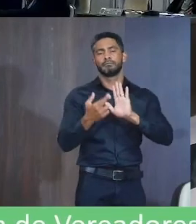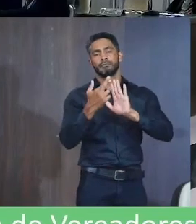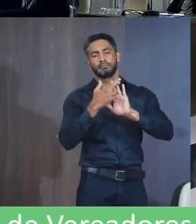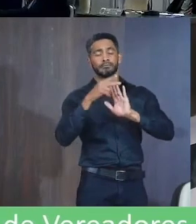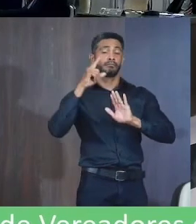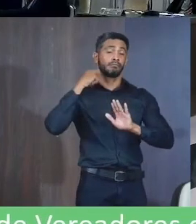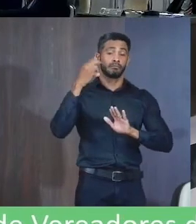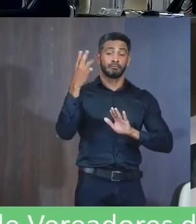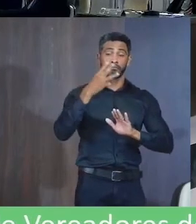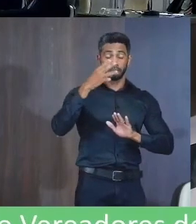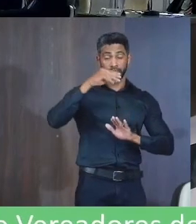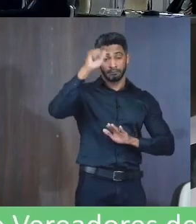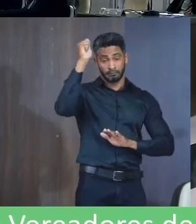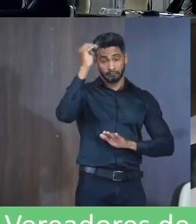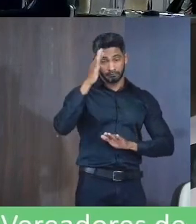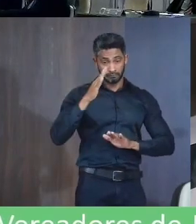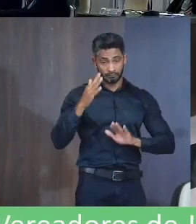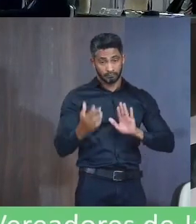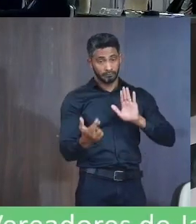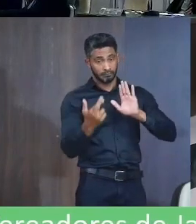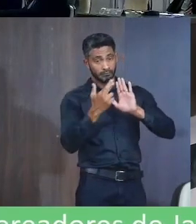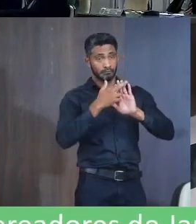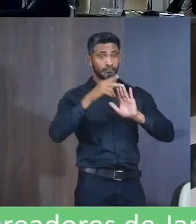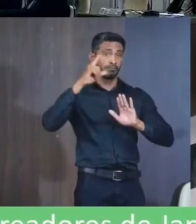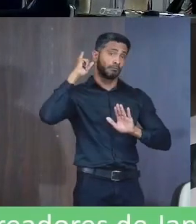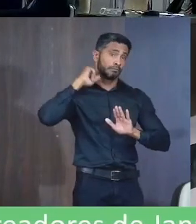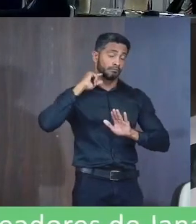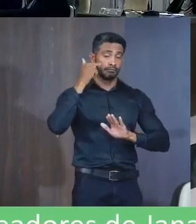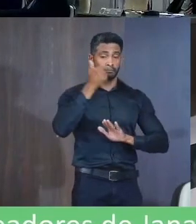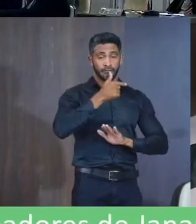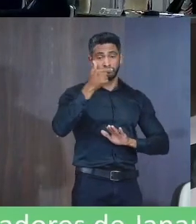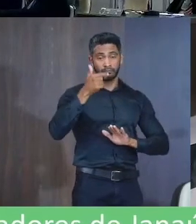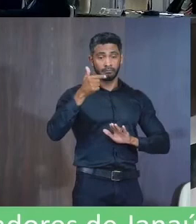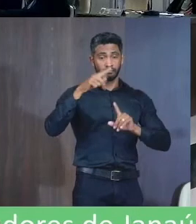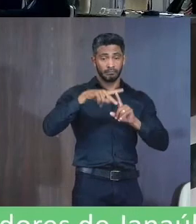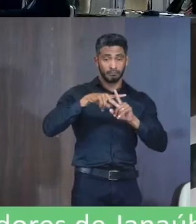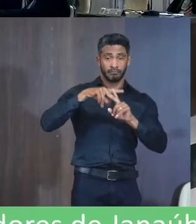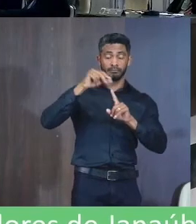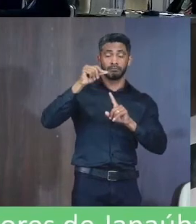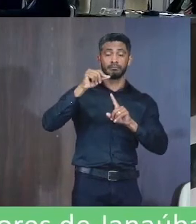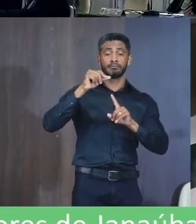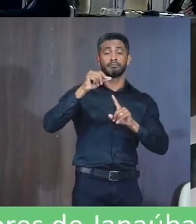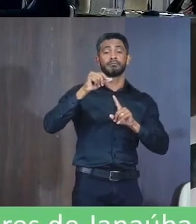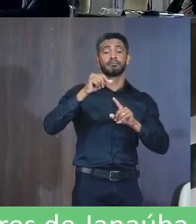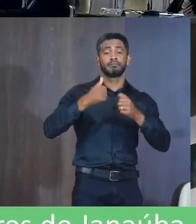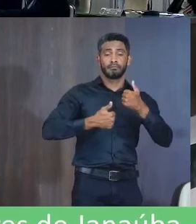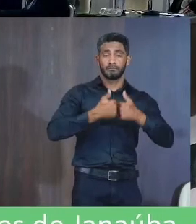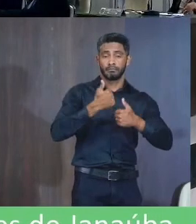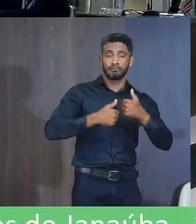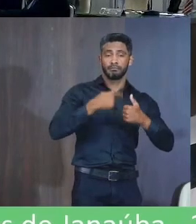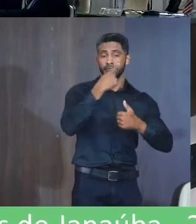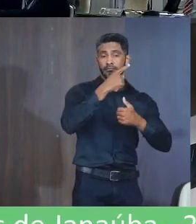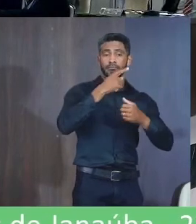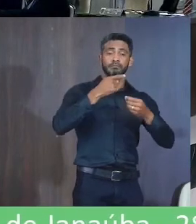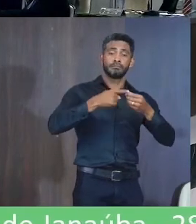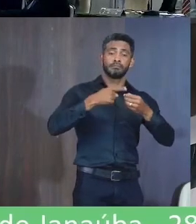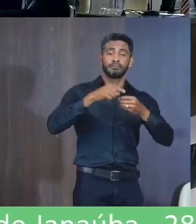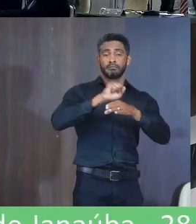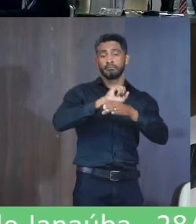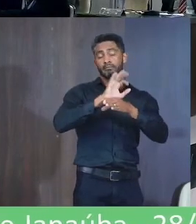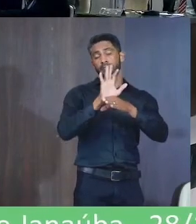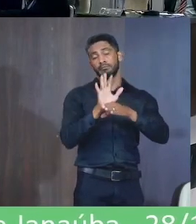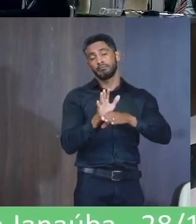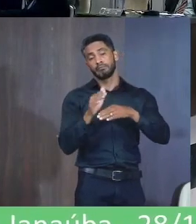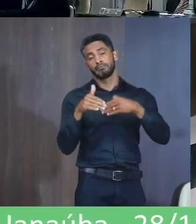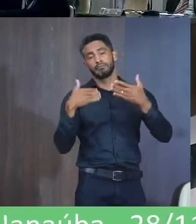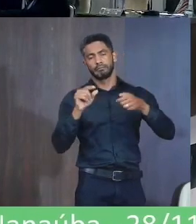Terceiro lugar No Brasileiro Representando Minas Gerais 22 vezes Campeã Na InterTV De Futsal Em Montes Claros E desde então